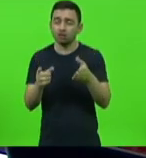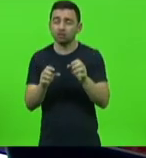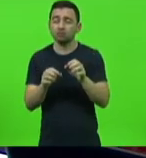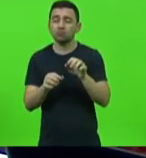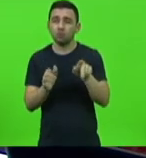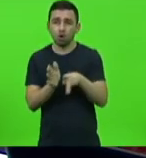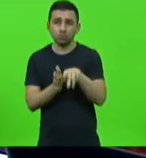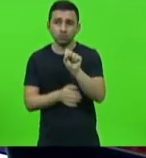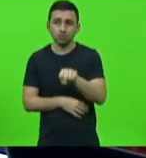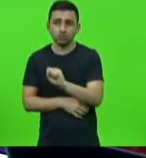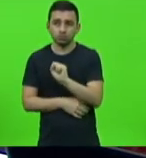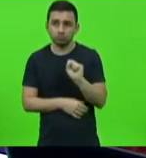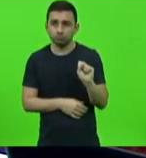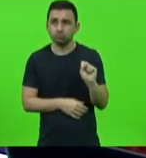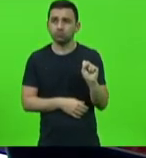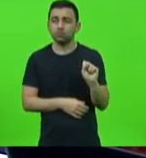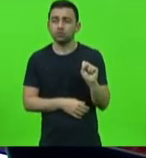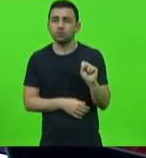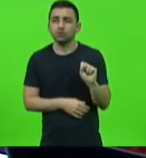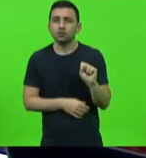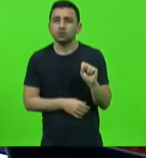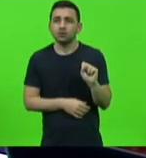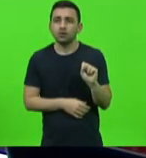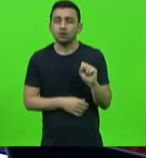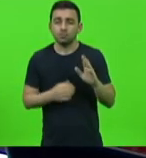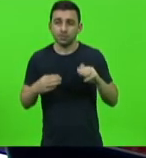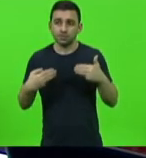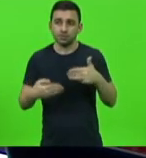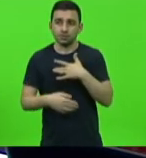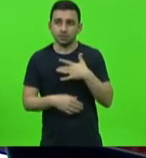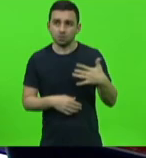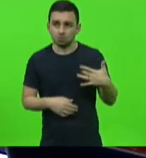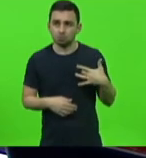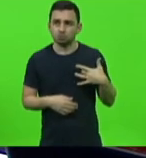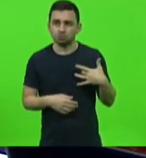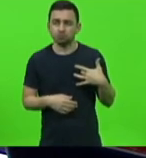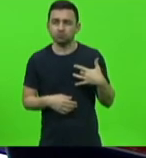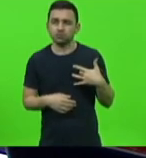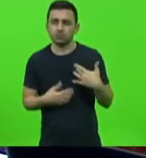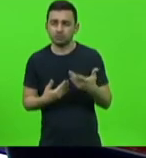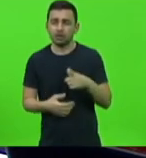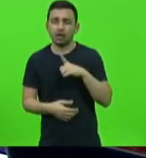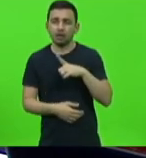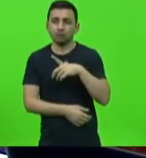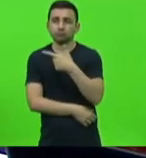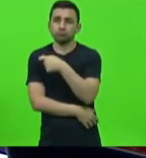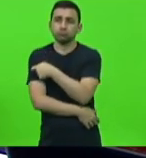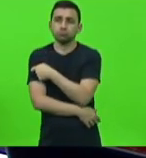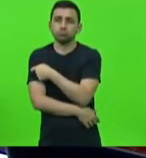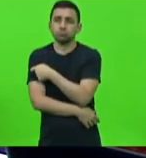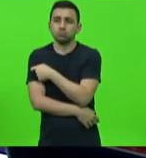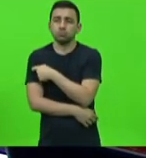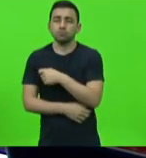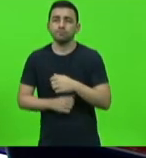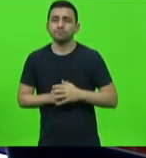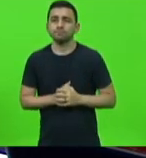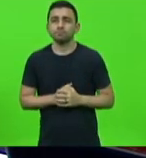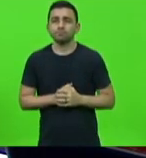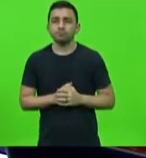único de saúde e o ministério de saúde dispõe desta vacina e